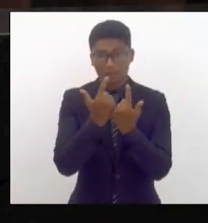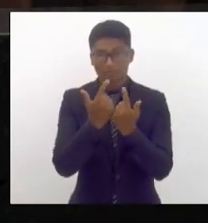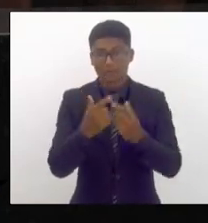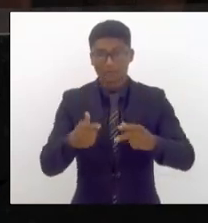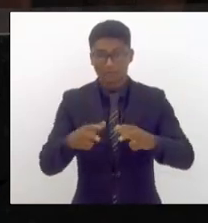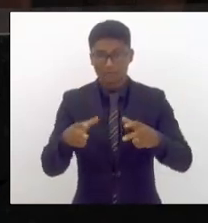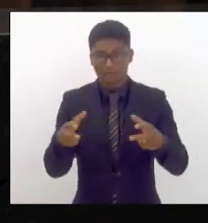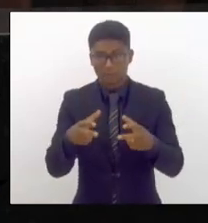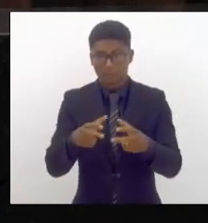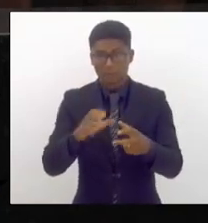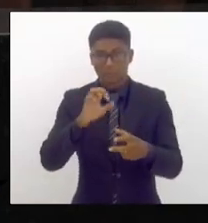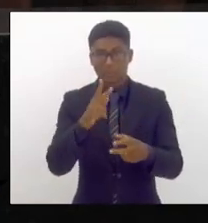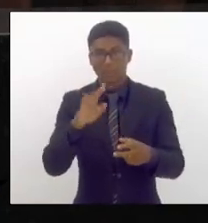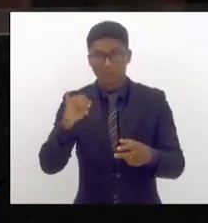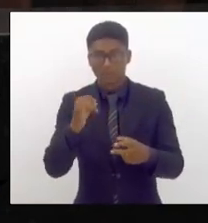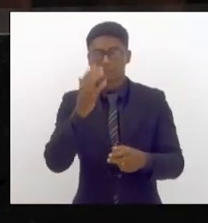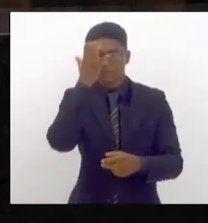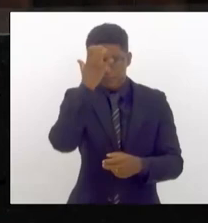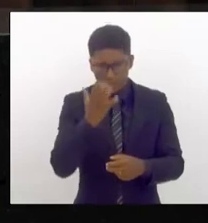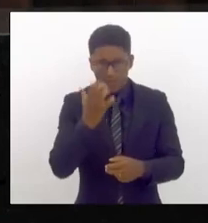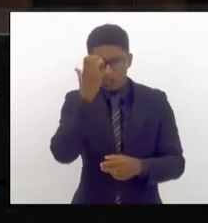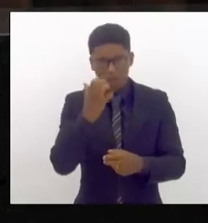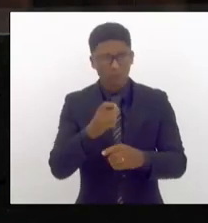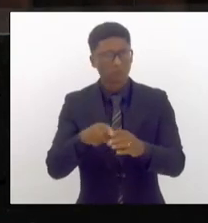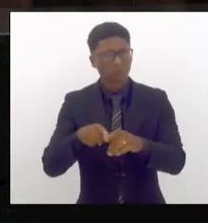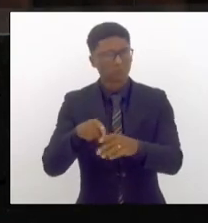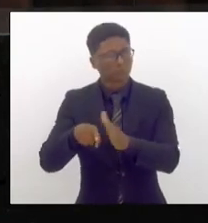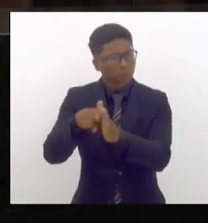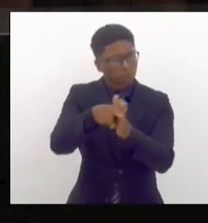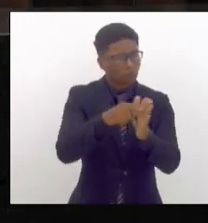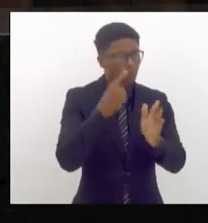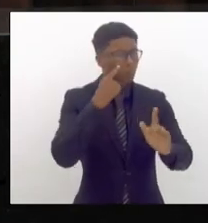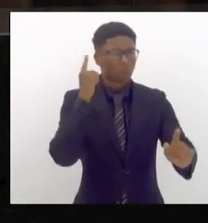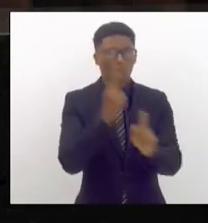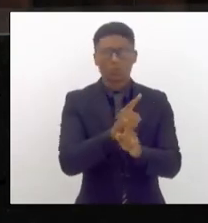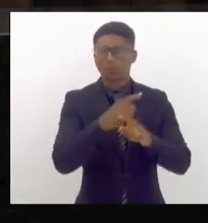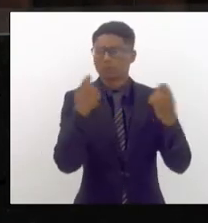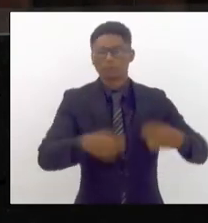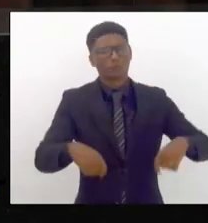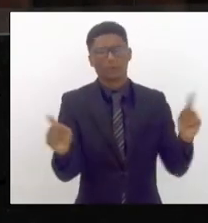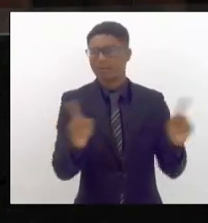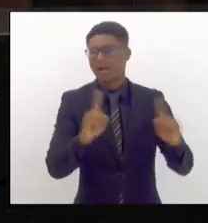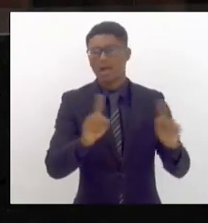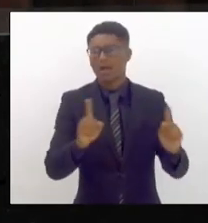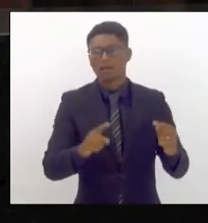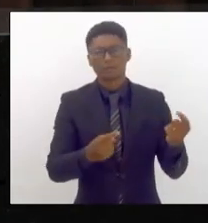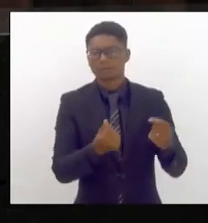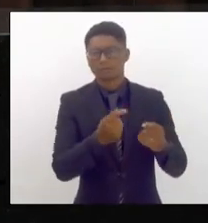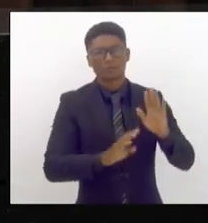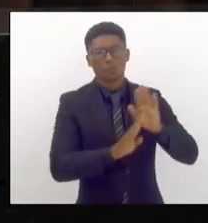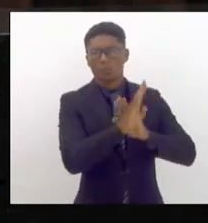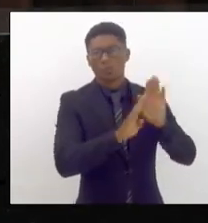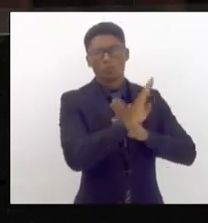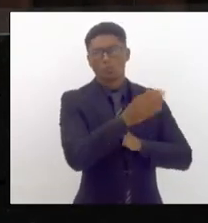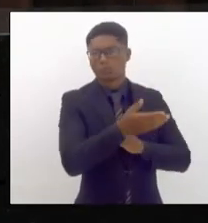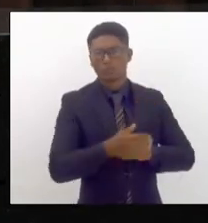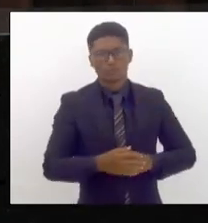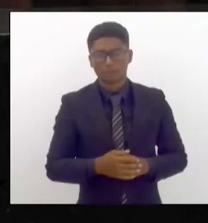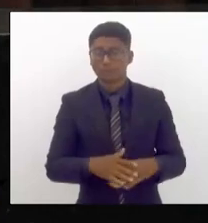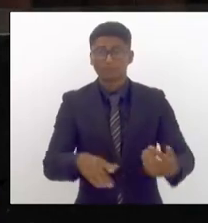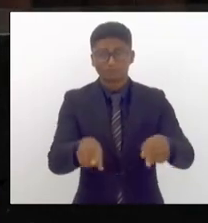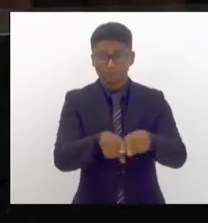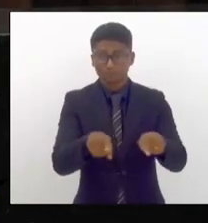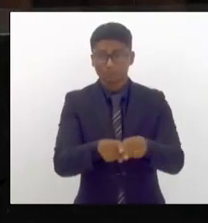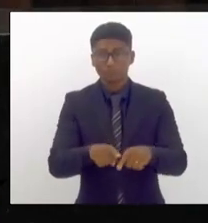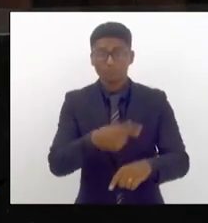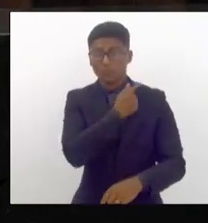parlamentar de enquete séria apurou que não havia necessidade disso tanto que não havia necessidade disso que o governo do Estado